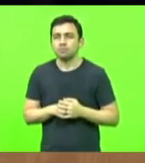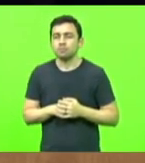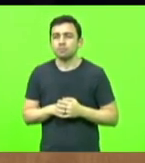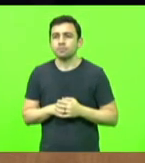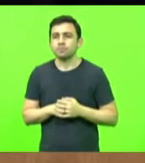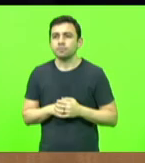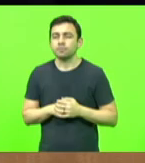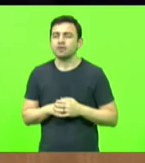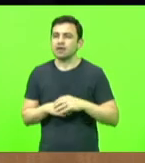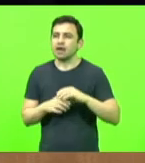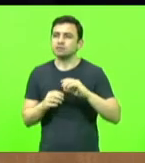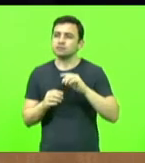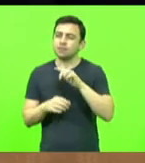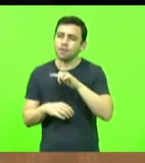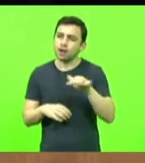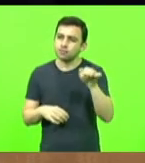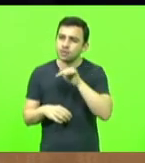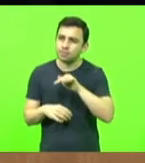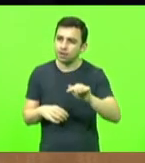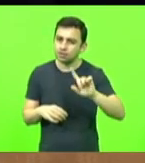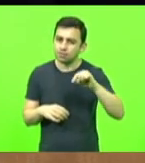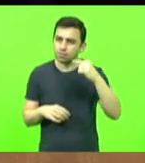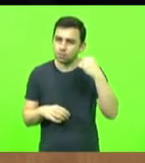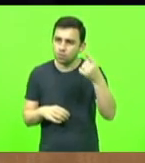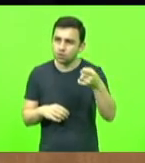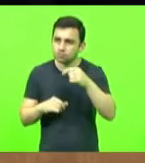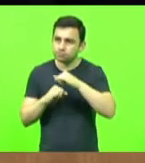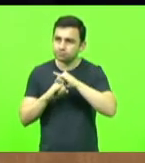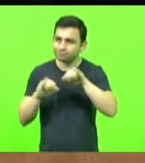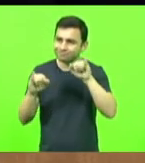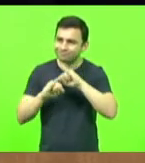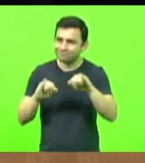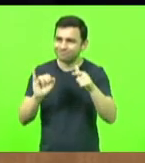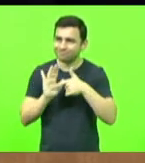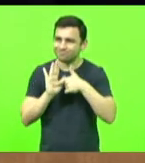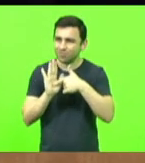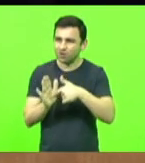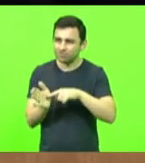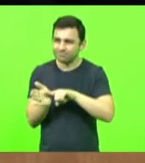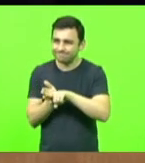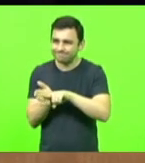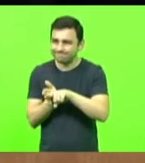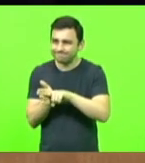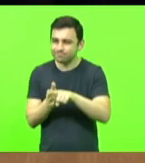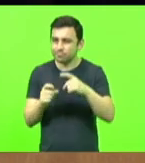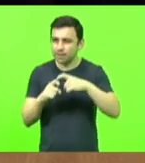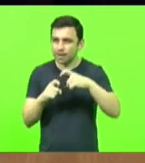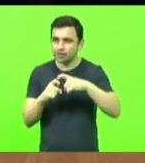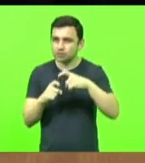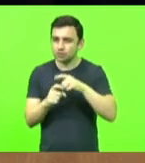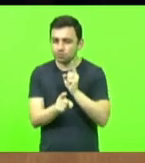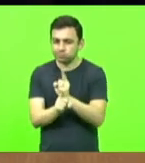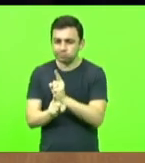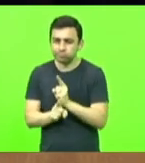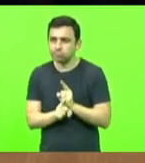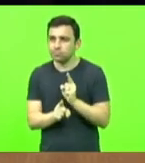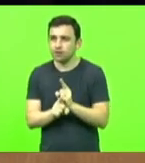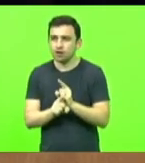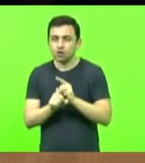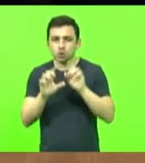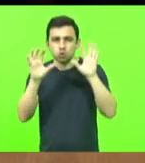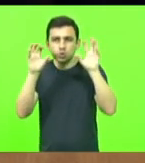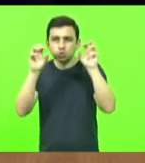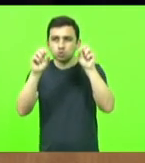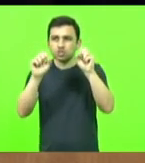seguintes, as estatísticas compiladas pelos serviços médicos descobriram que o nevoeiro já